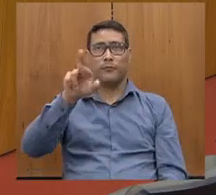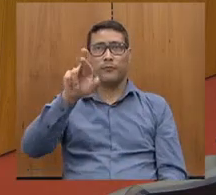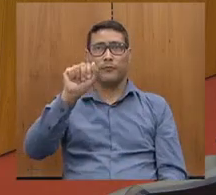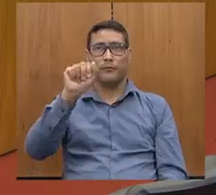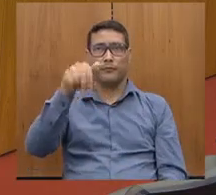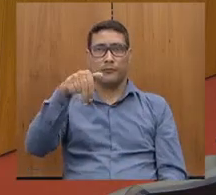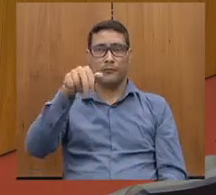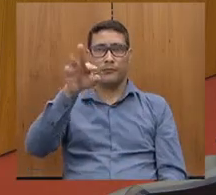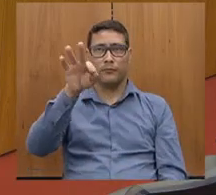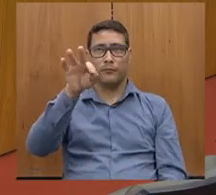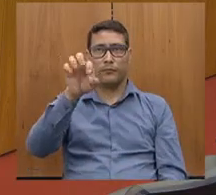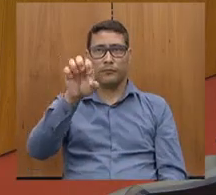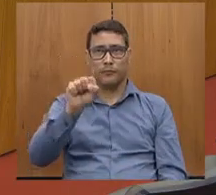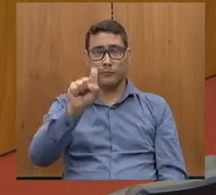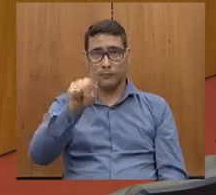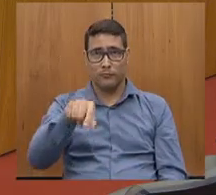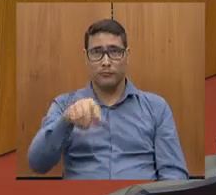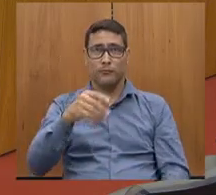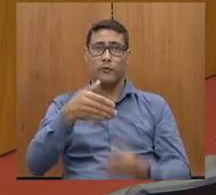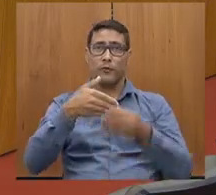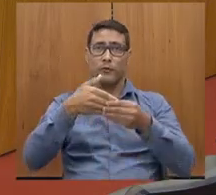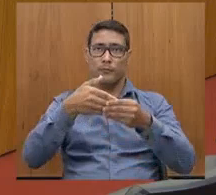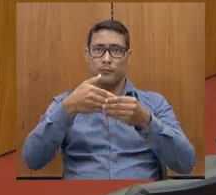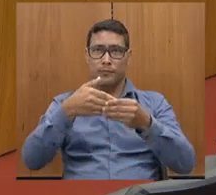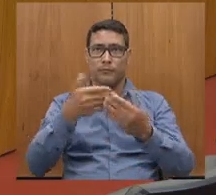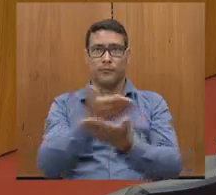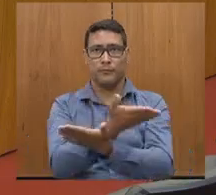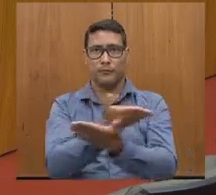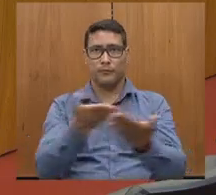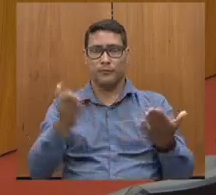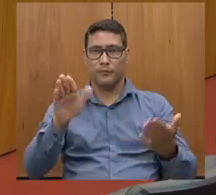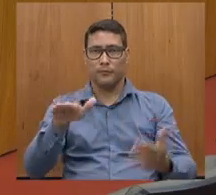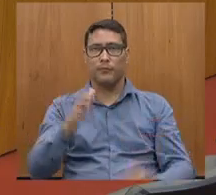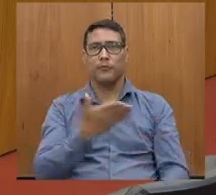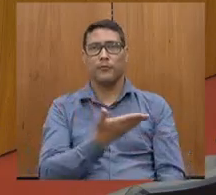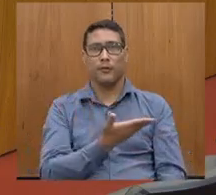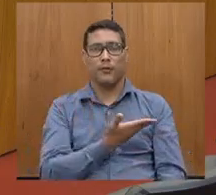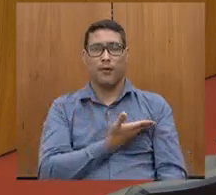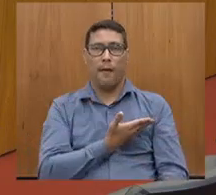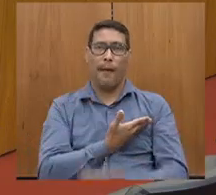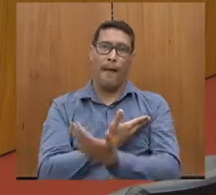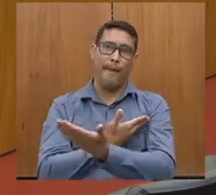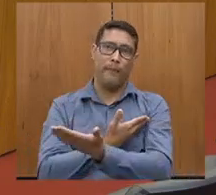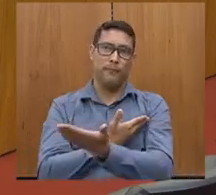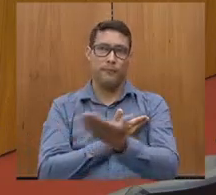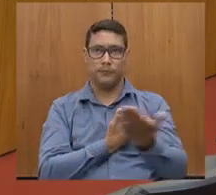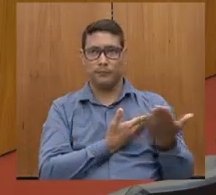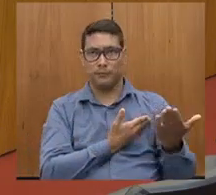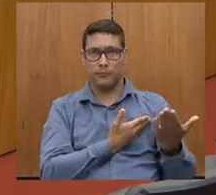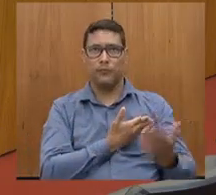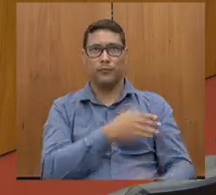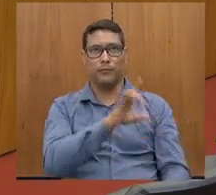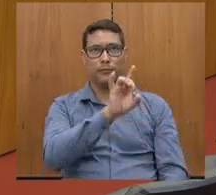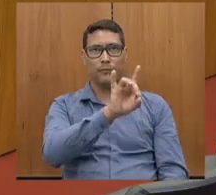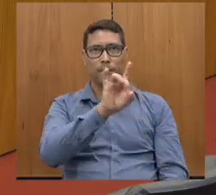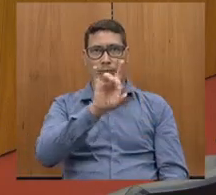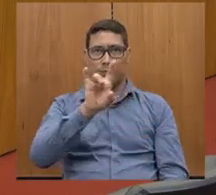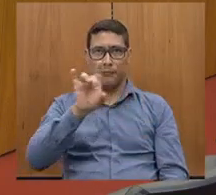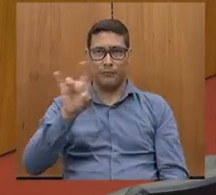Sarei de cumprimentar meus amigos e amigas, deputado João Leite, deputado Dalmo Ribeiro, Gustavo,